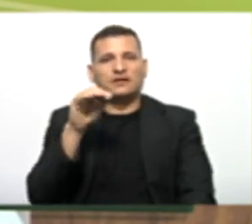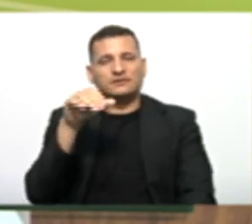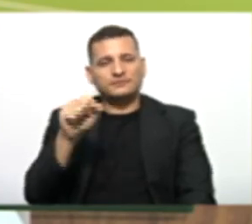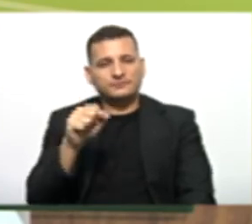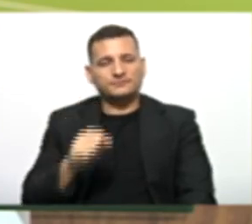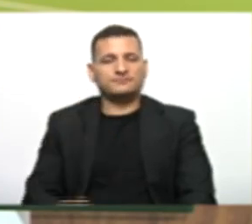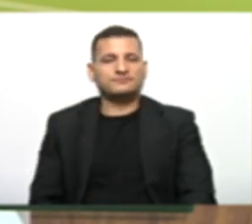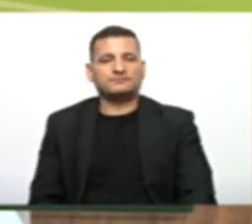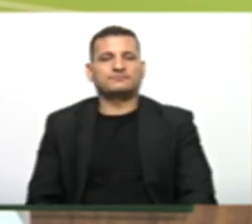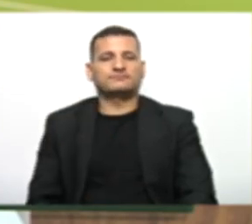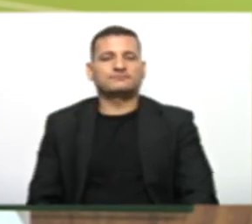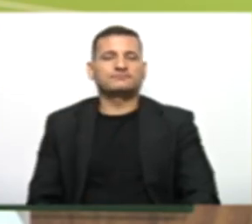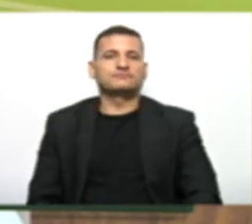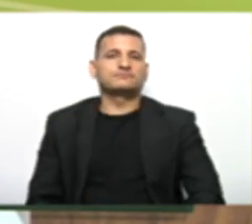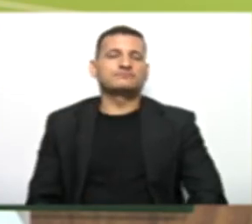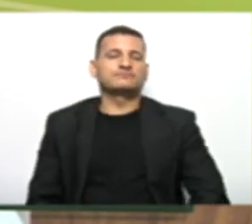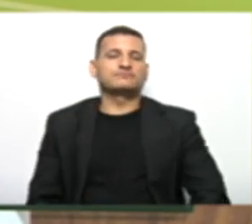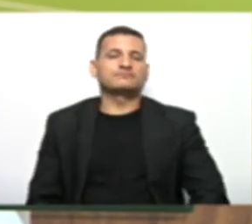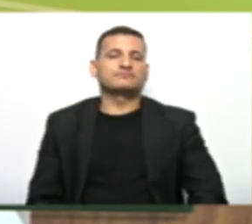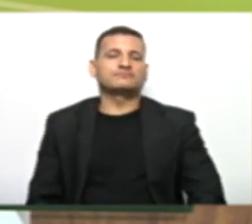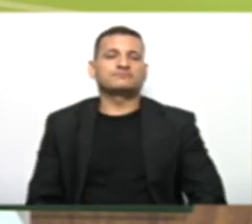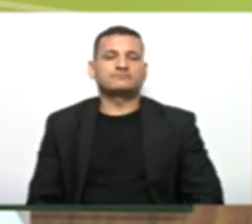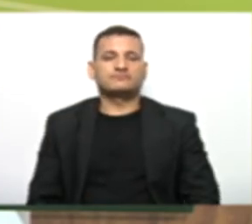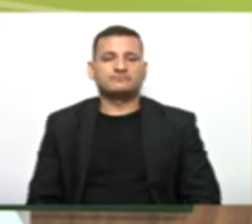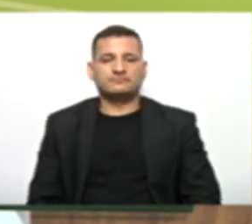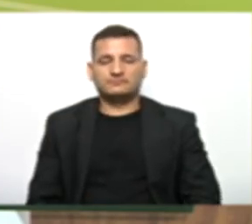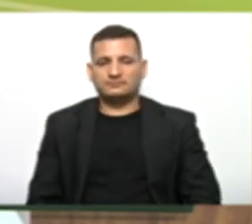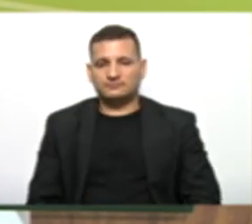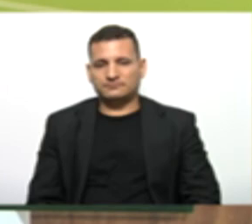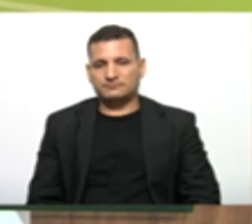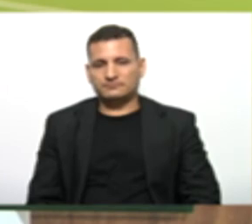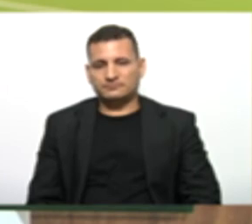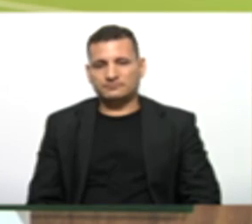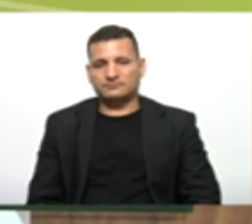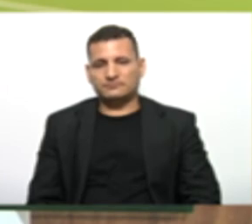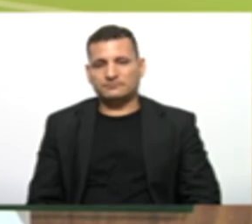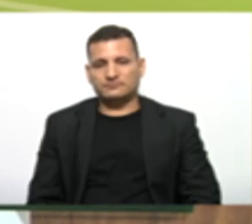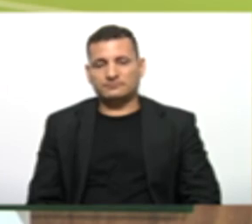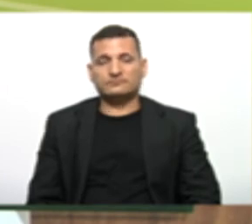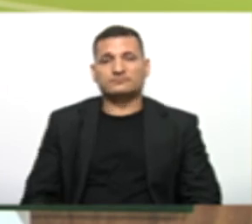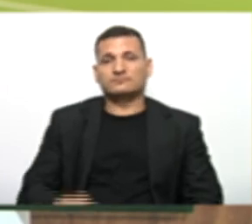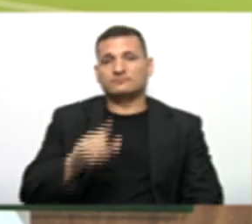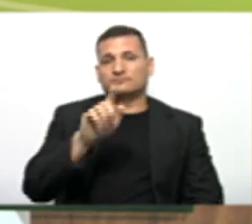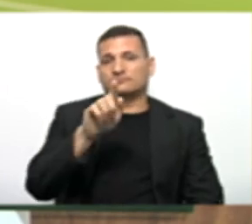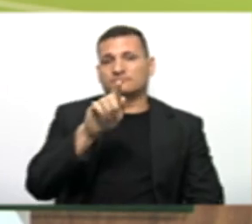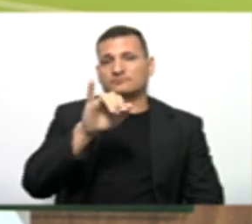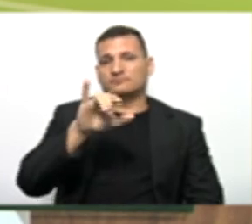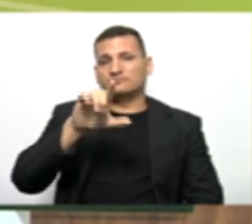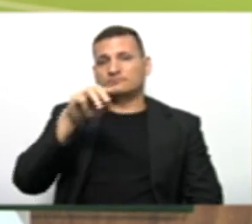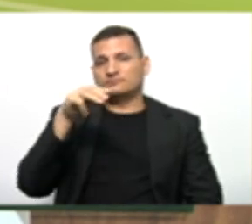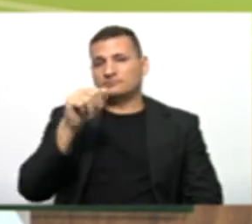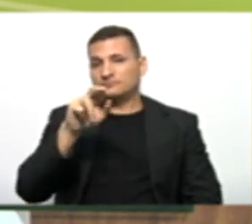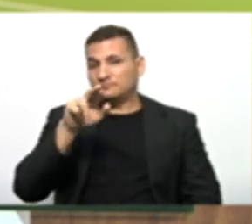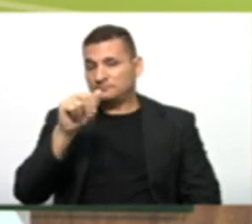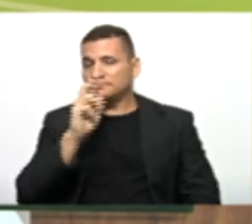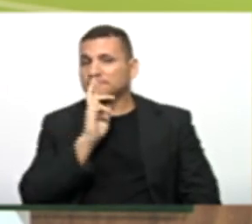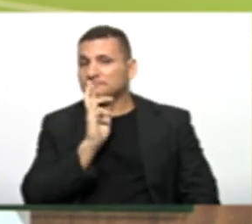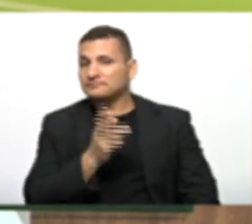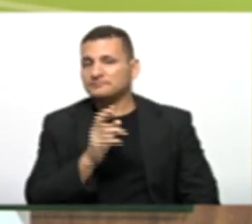aqui Do presencial E eu vou ler A resposta da Gilmara Ok? Que falou assim